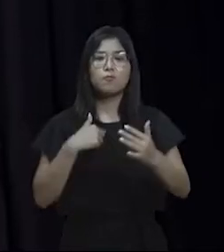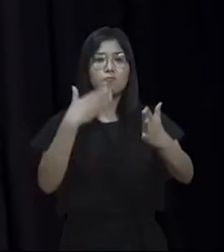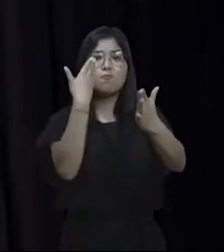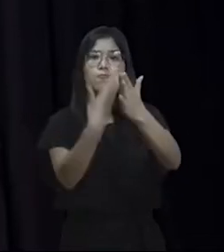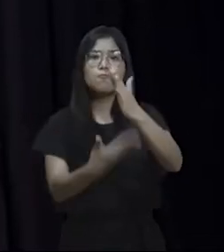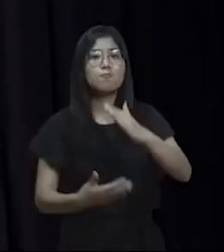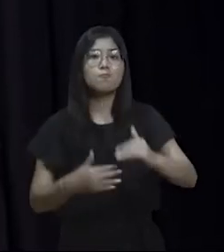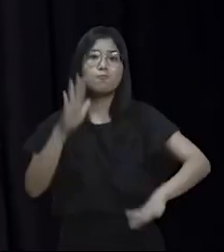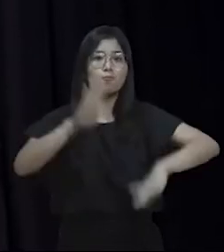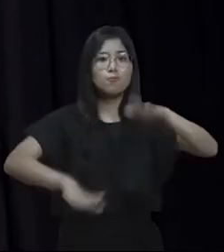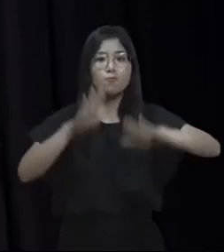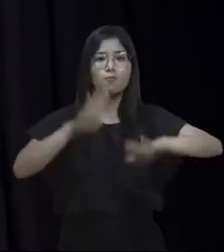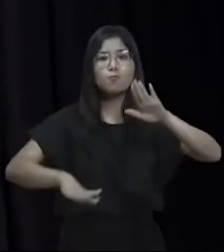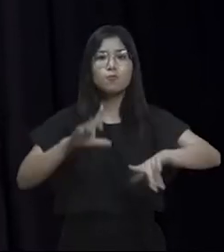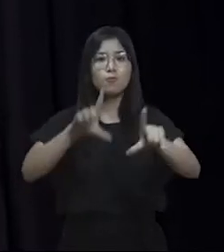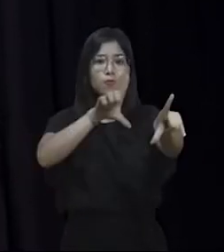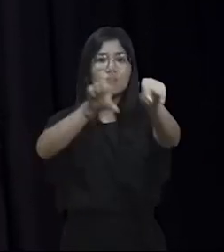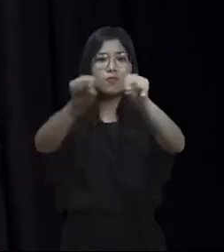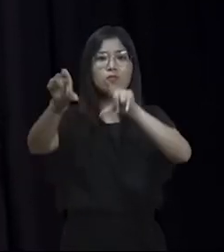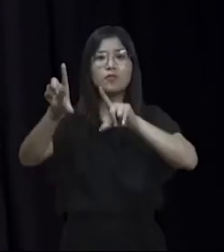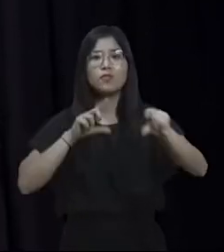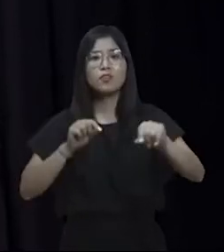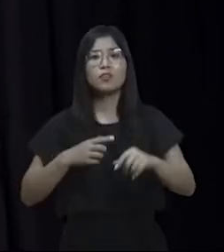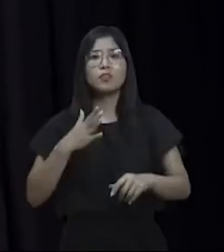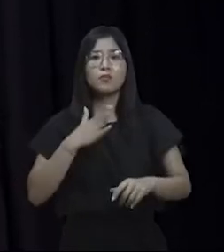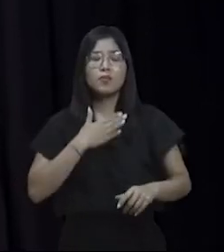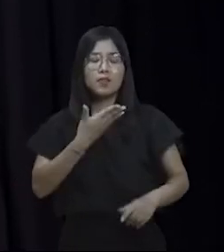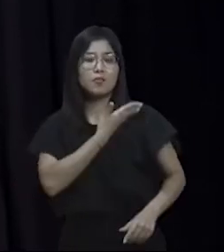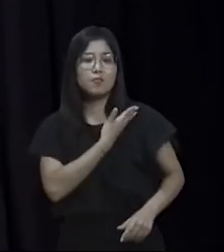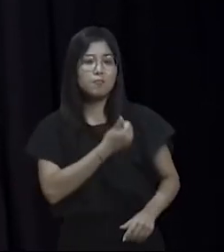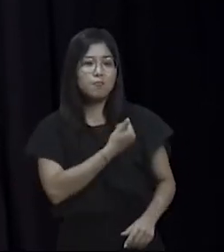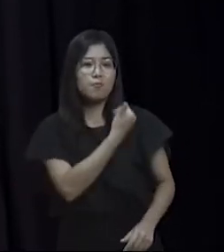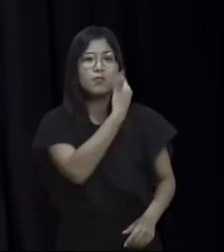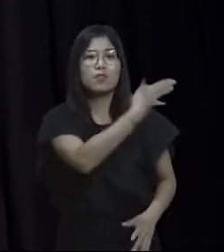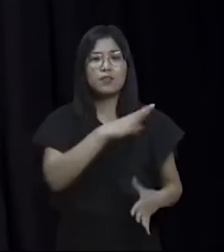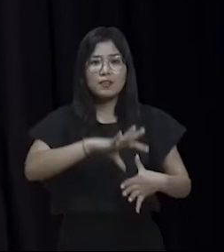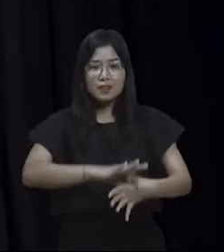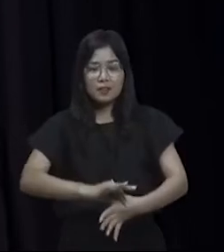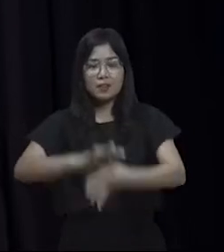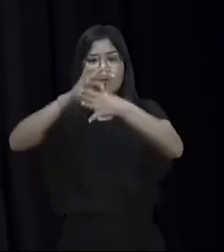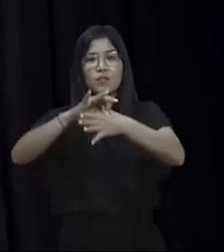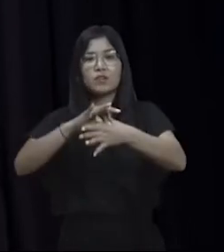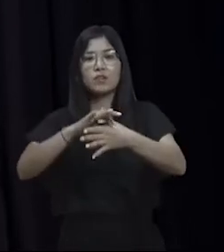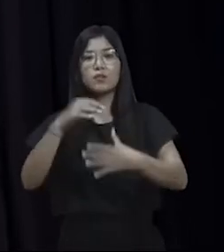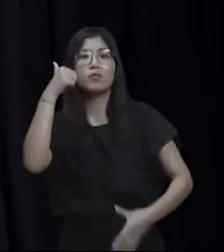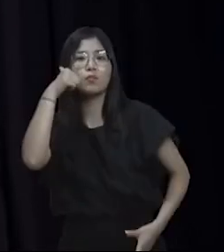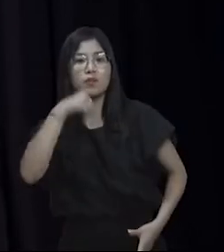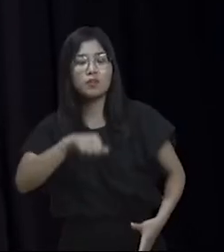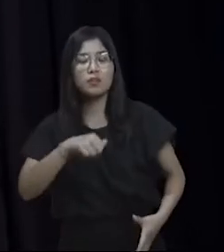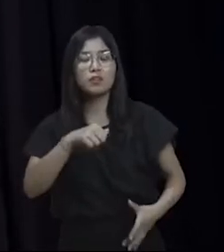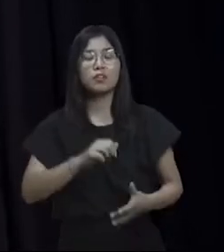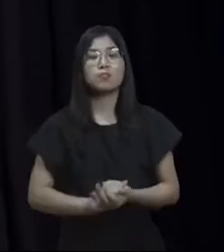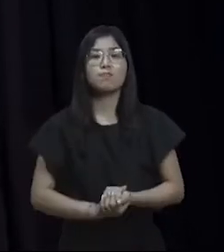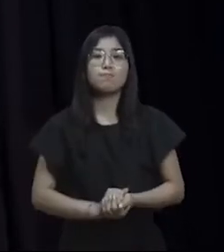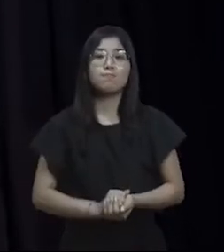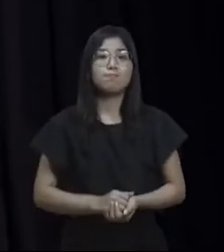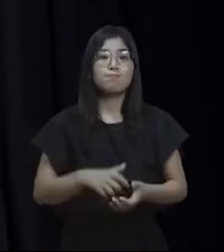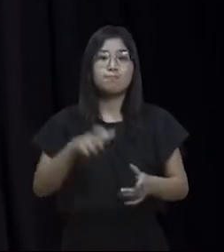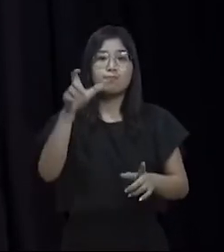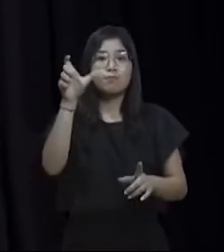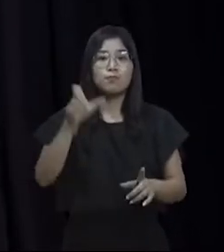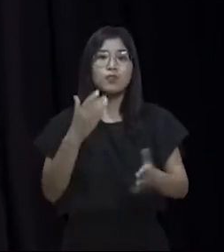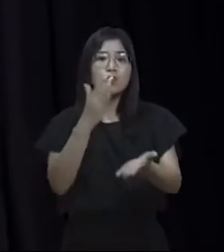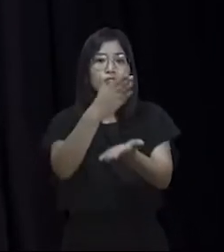Talvez por ter sido escolhida pelas minhas colegas a primeira líder da bancada feminina. E se for assim, eu tenho que